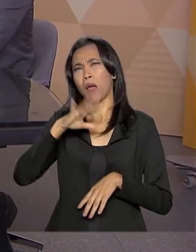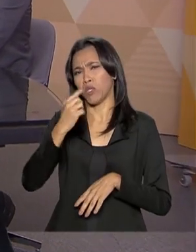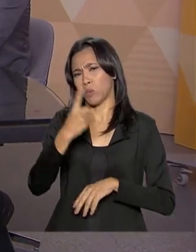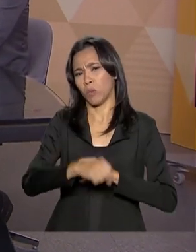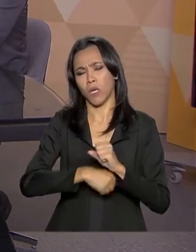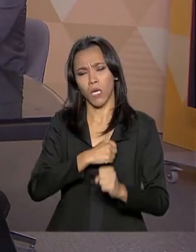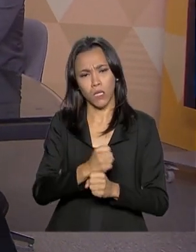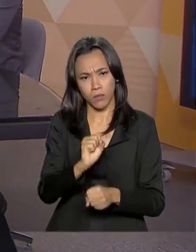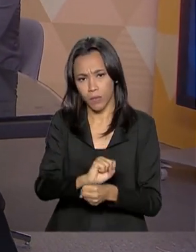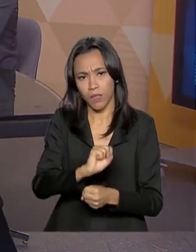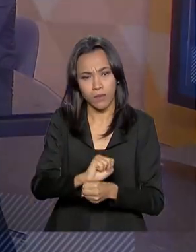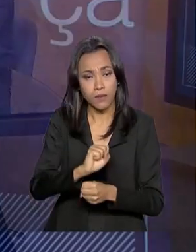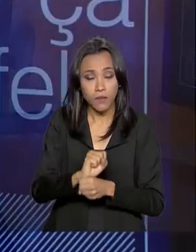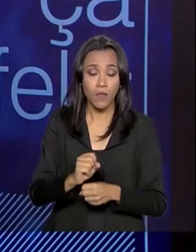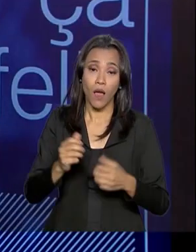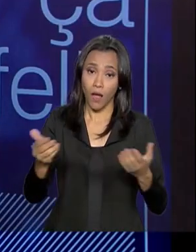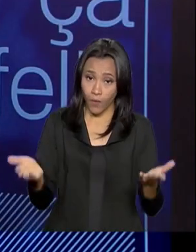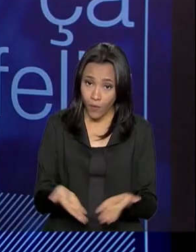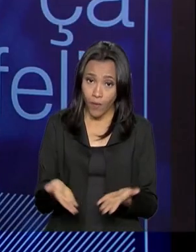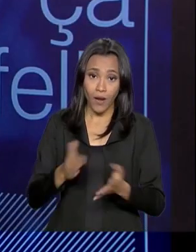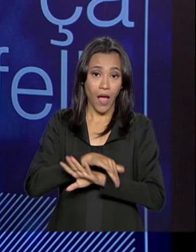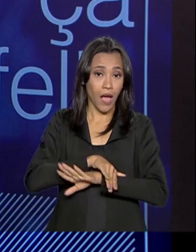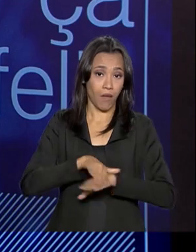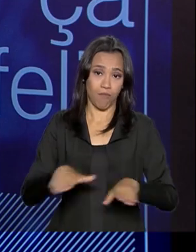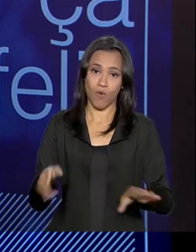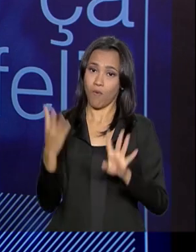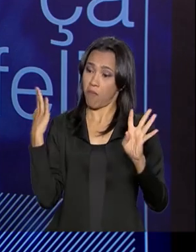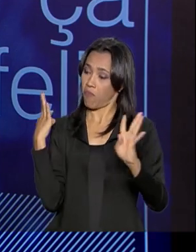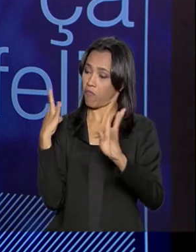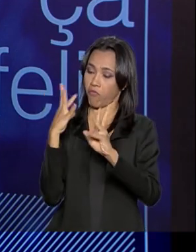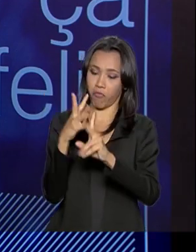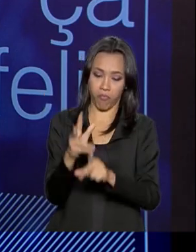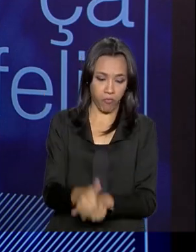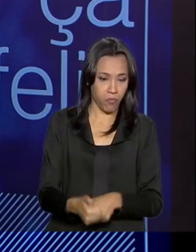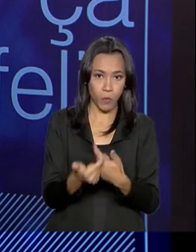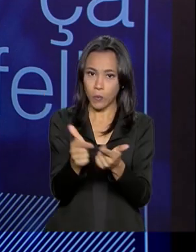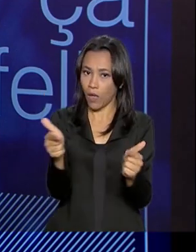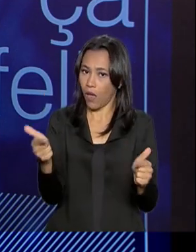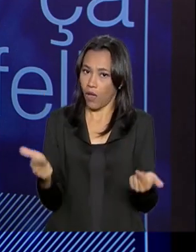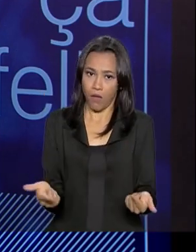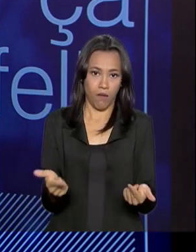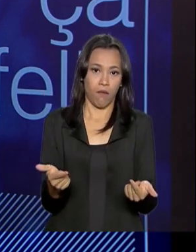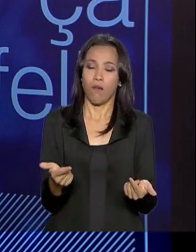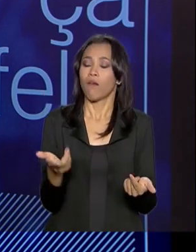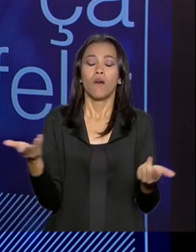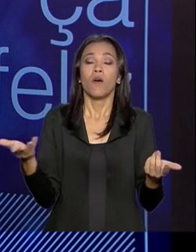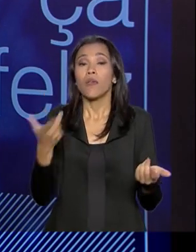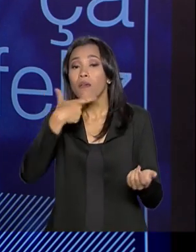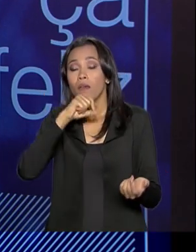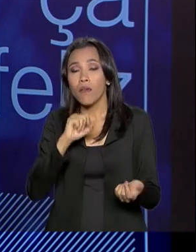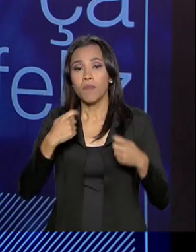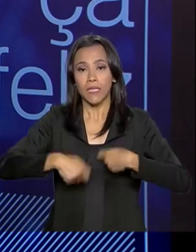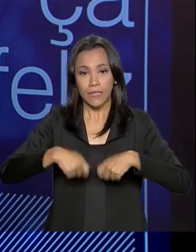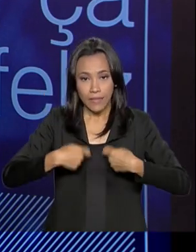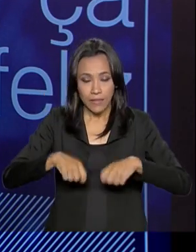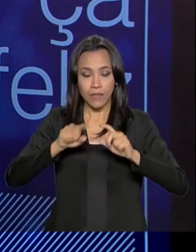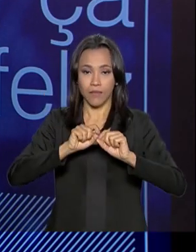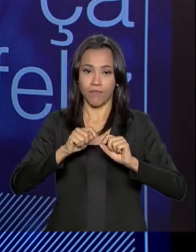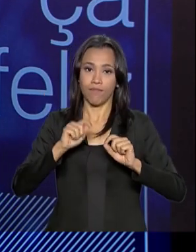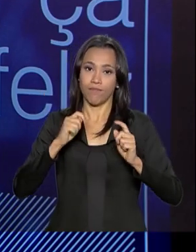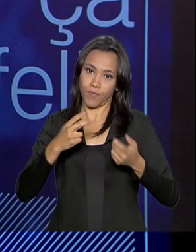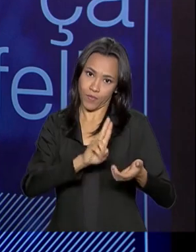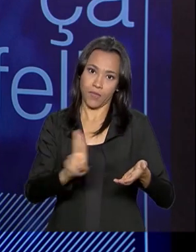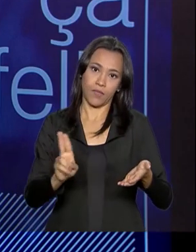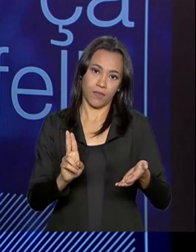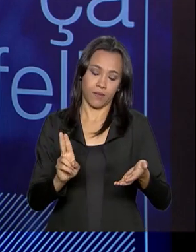E agora, se acabou a fila, está todo mundo que precisa do programa se cadastrar no